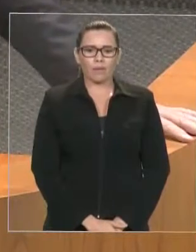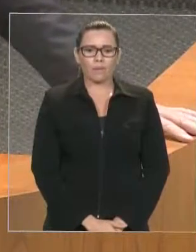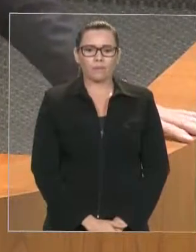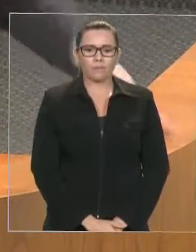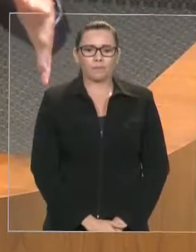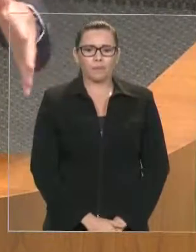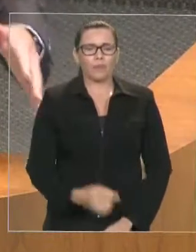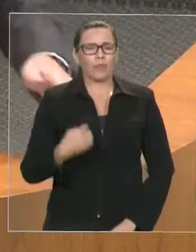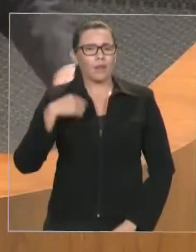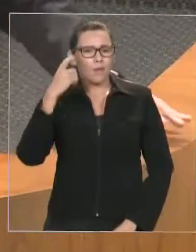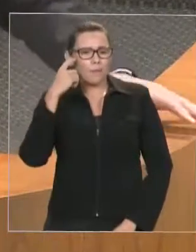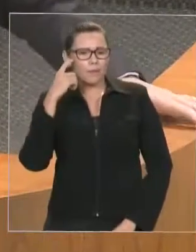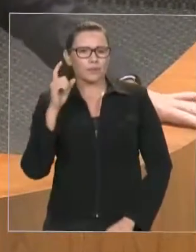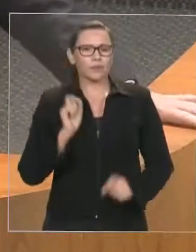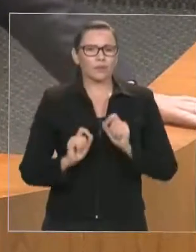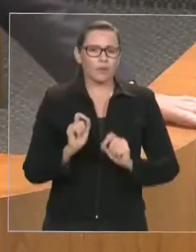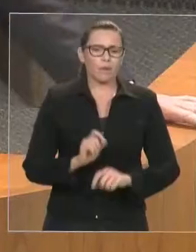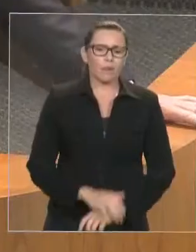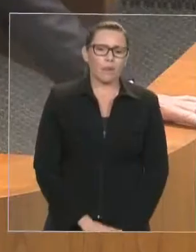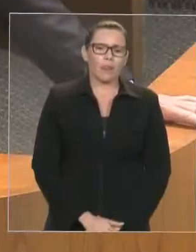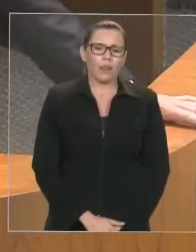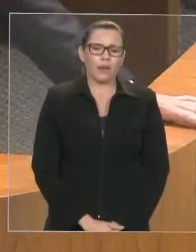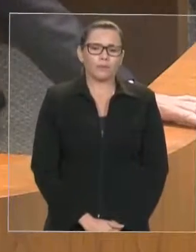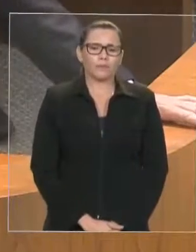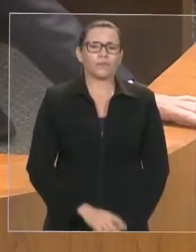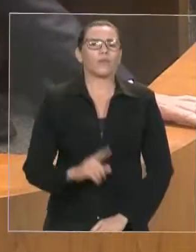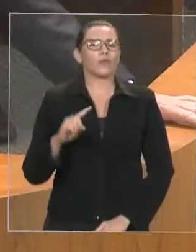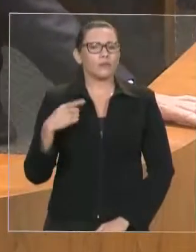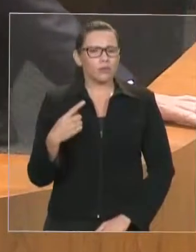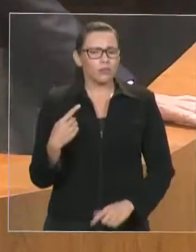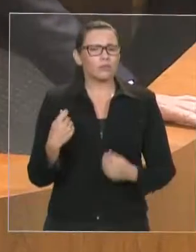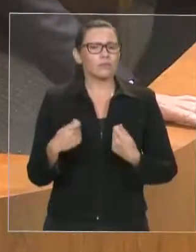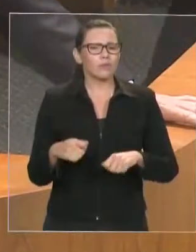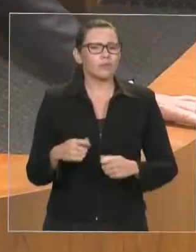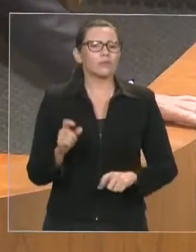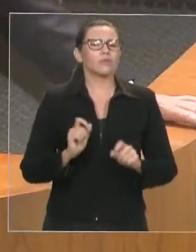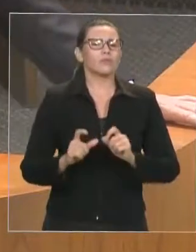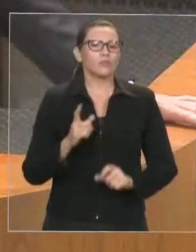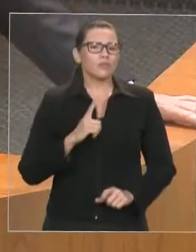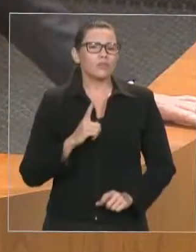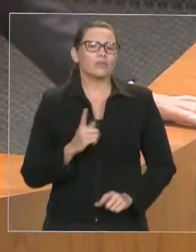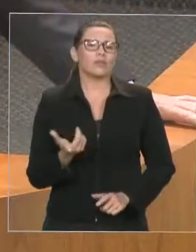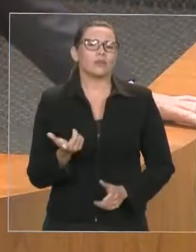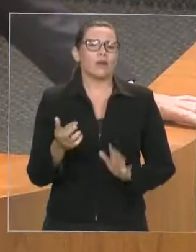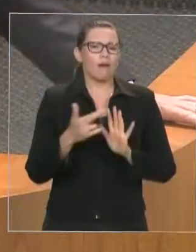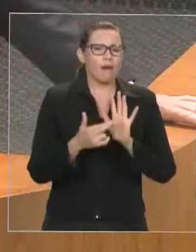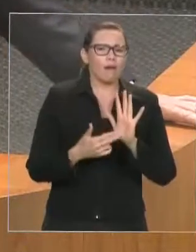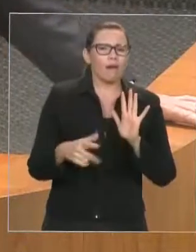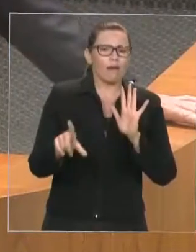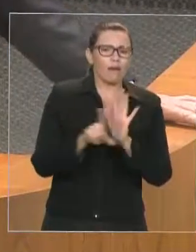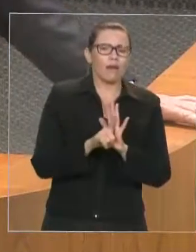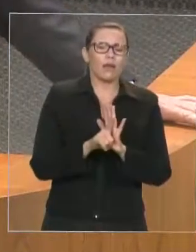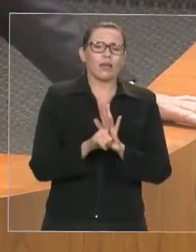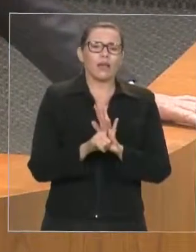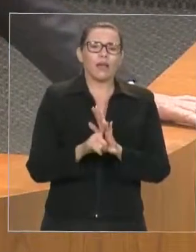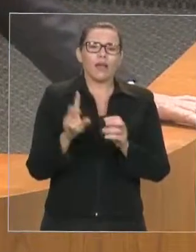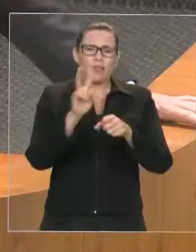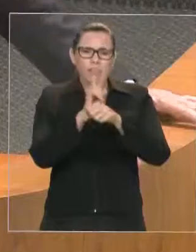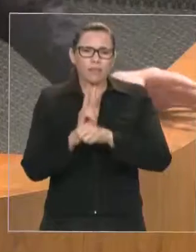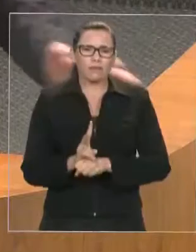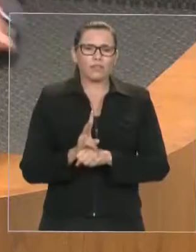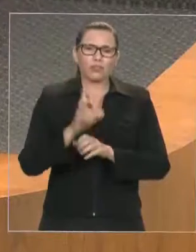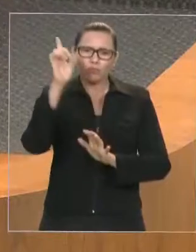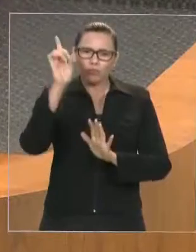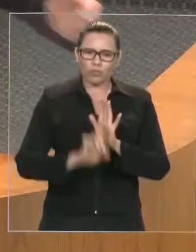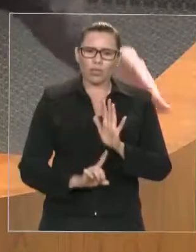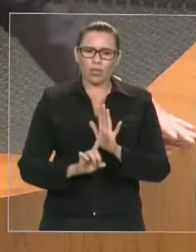caminhos jurídicos sedimentados para que nós possamos ingressar na justiça. A expectativa que eu tenho é que essa